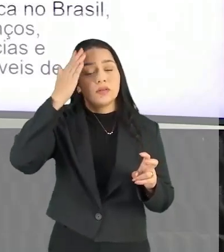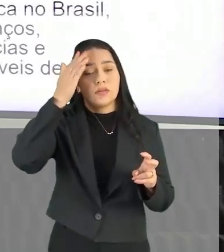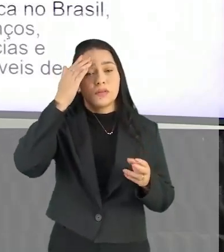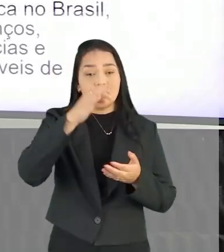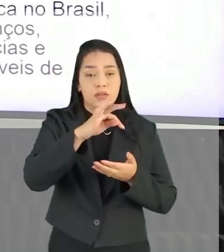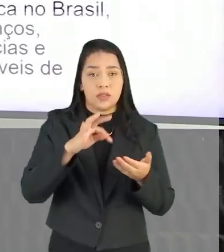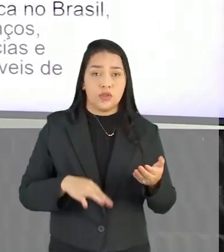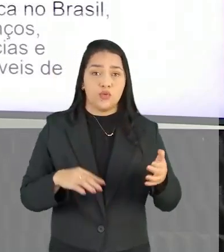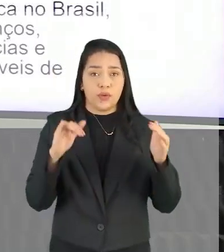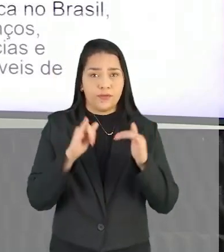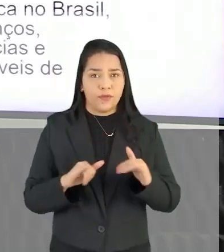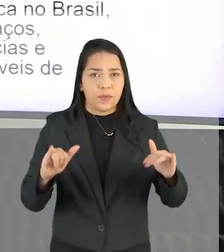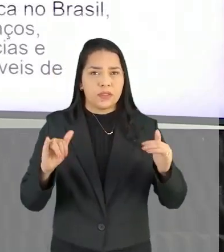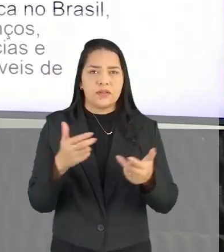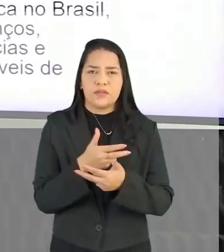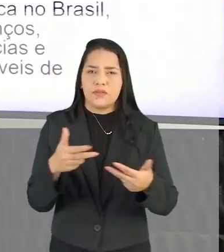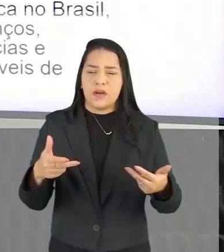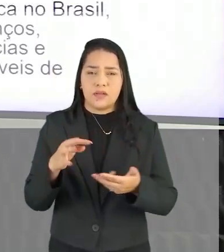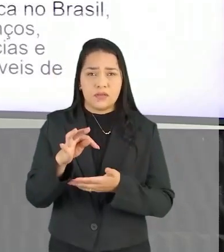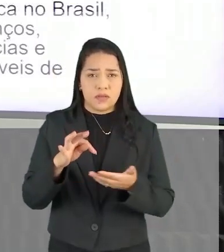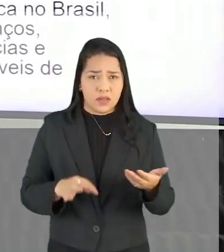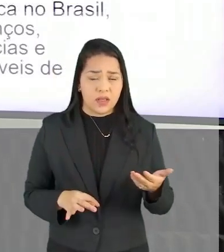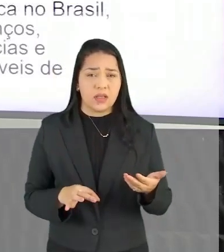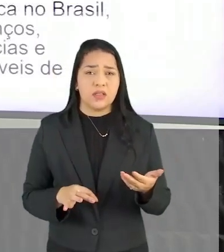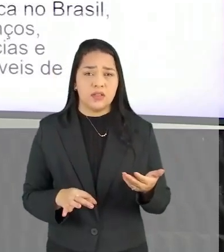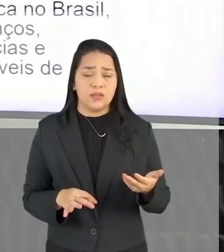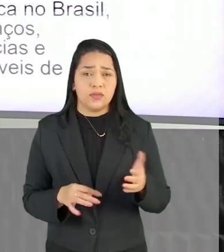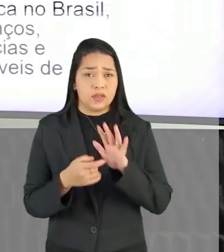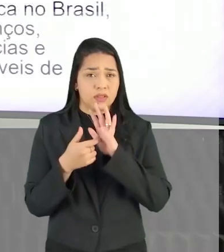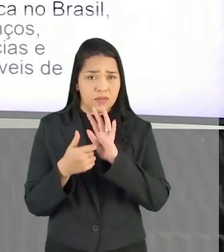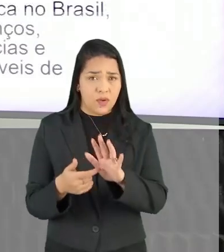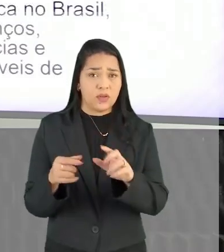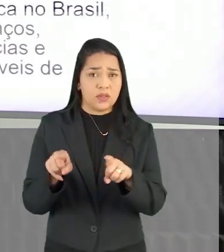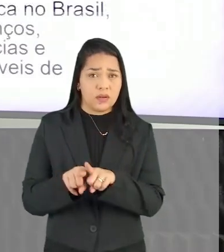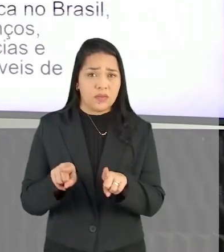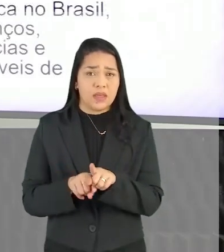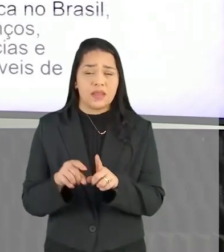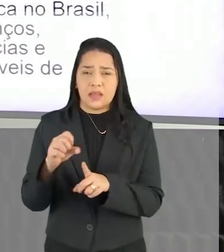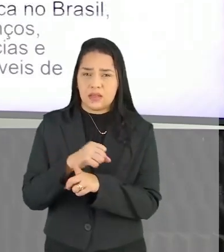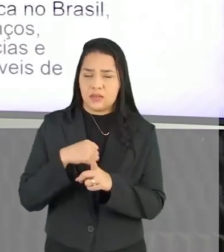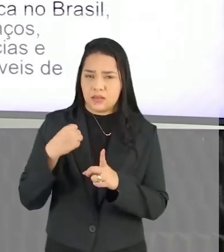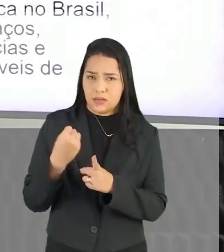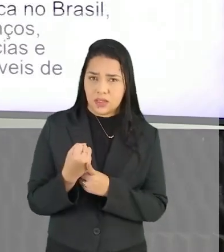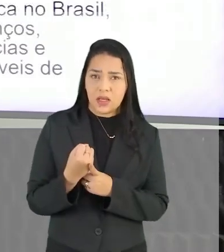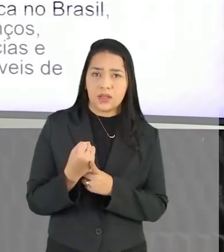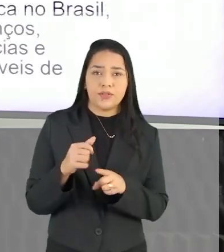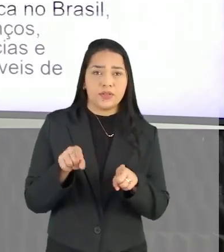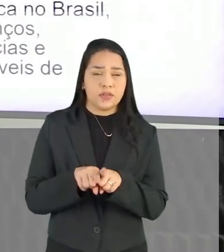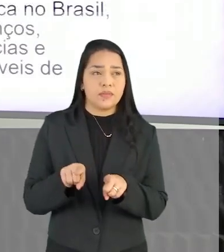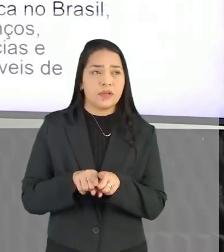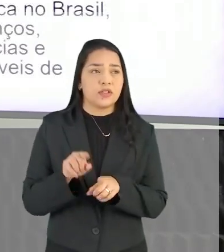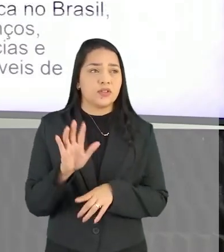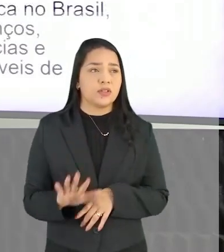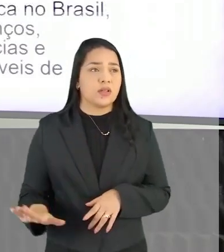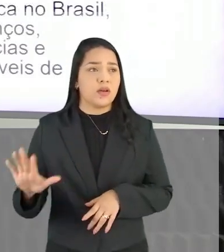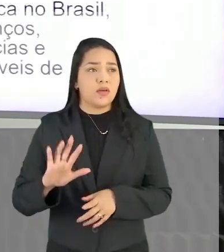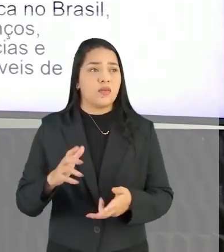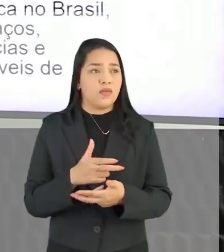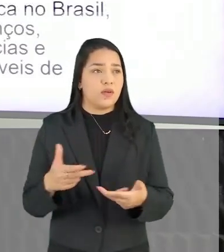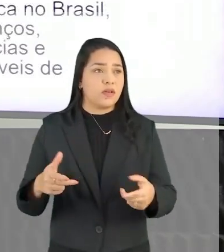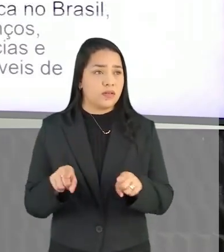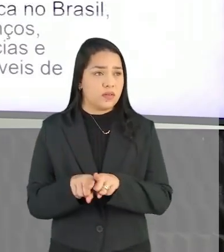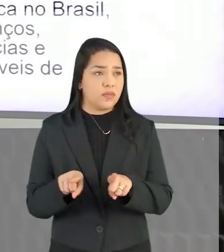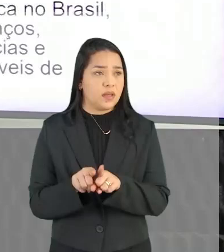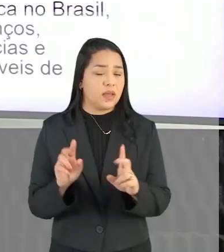De texto informativo A gente tem muitos textos Que circulam Na sociedade E de forma geral Muitos também